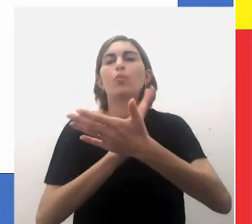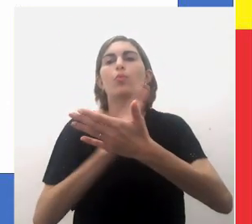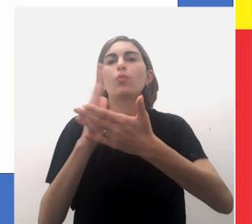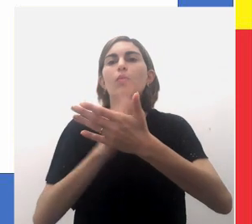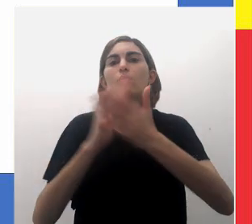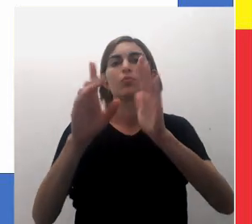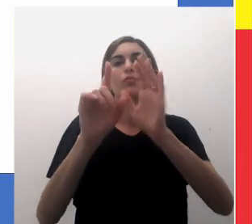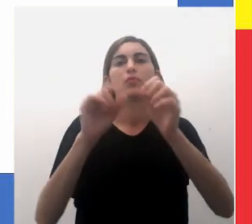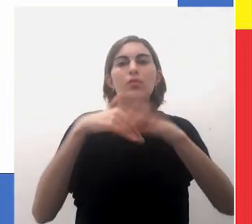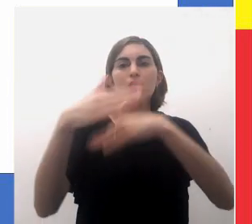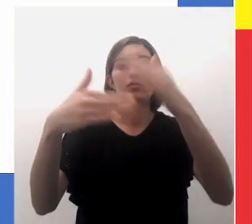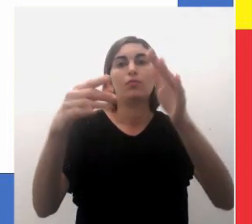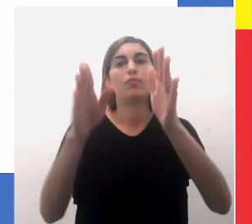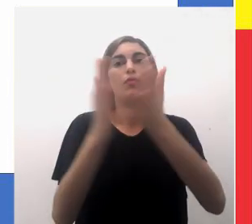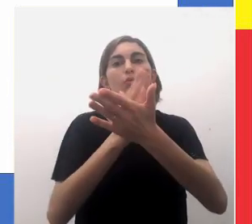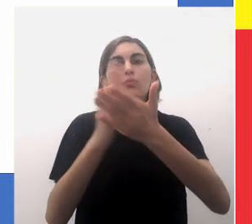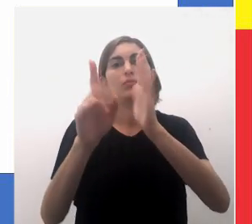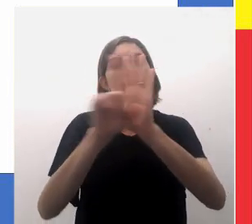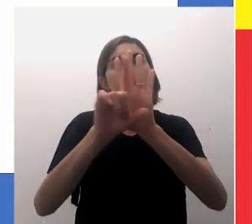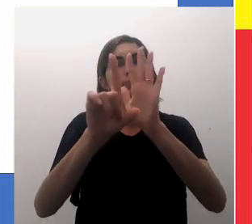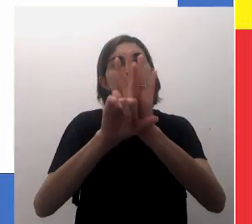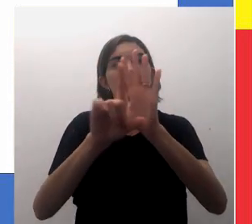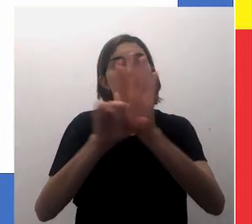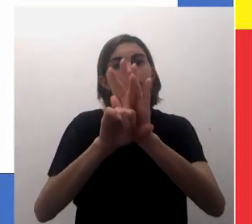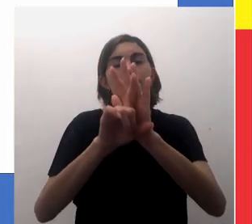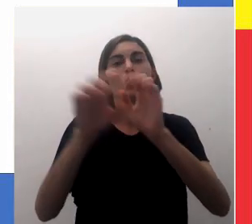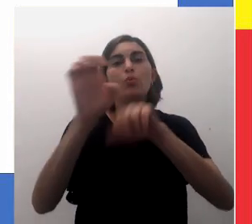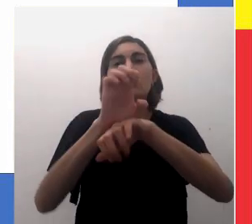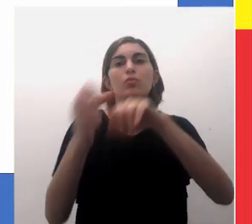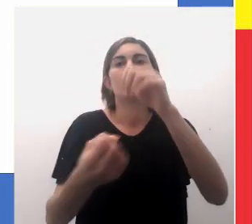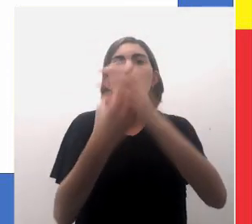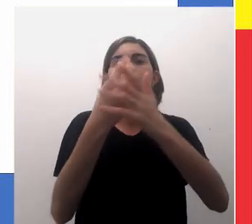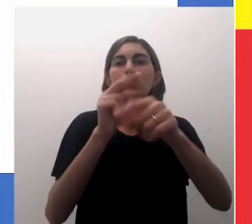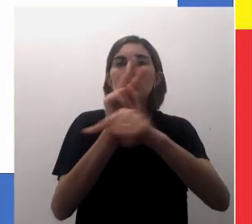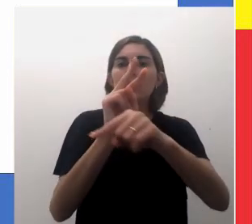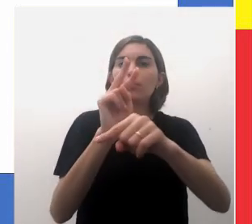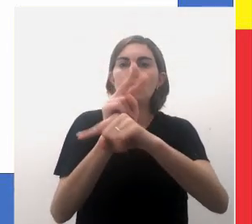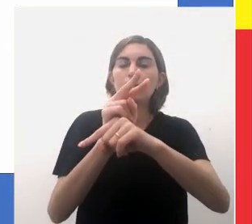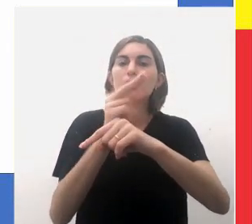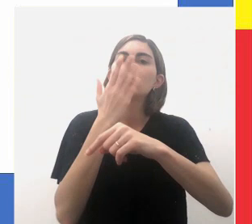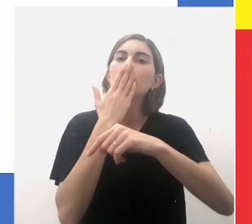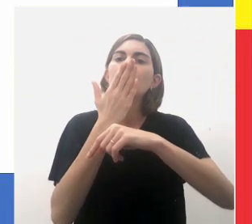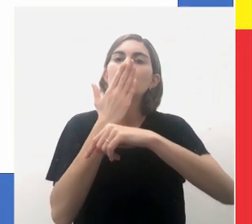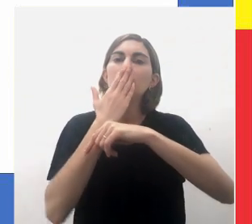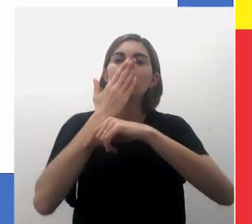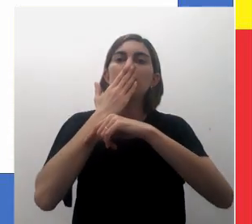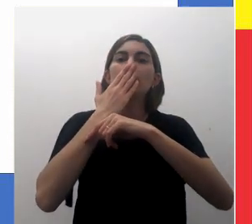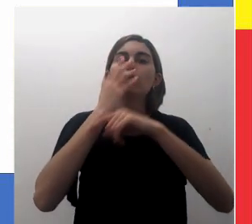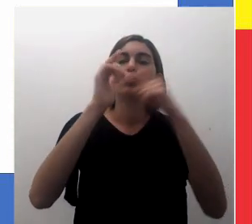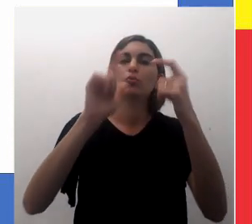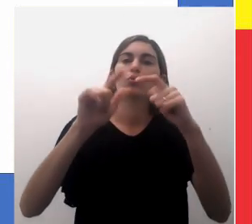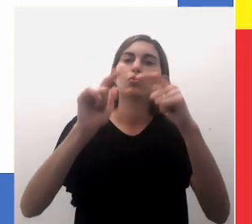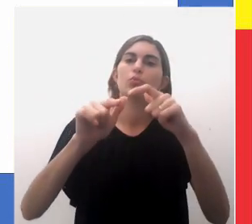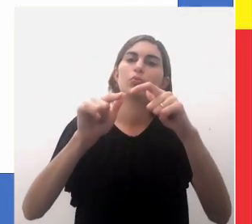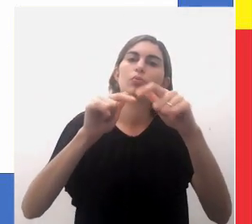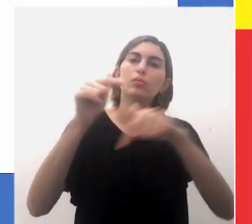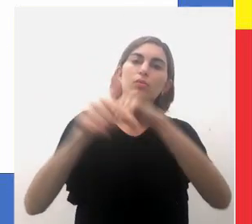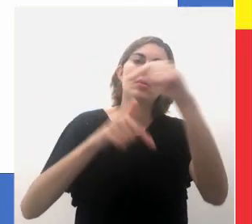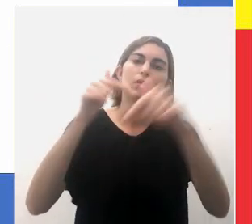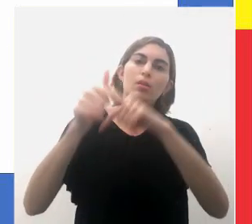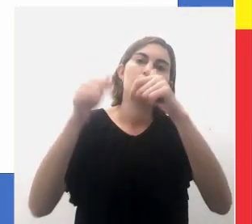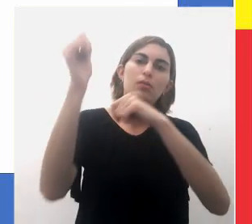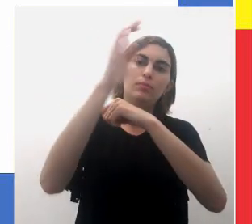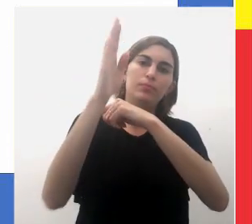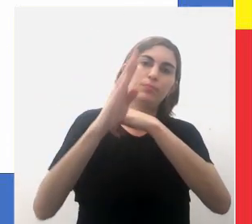algumas leis. Então, o Estado criou um serviço de proteção ao índio, localização de